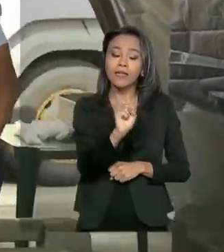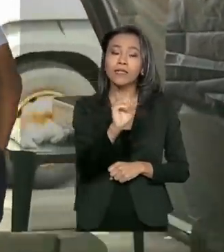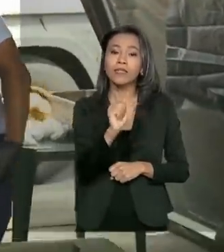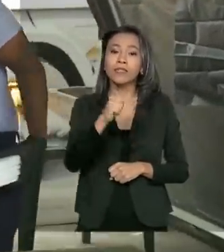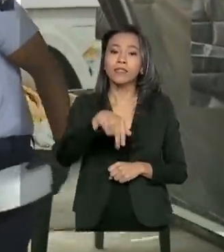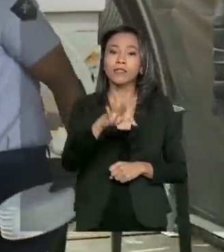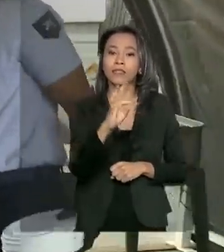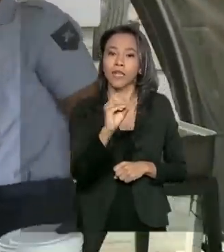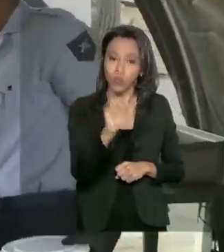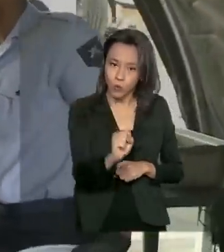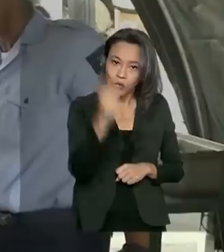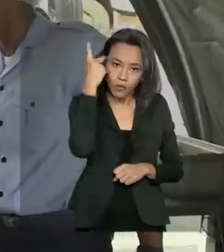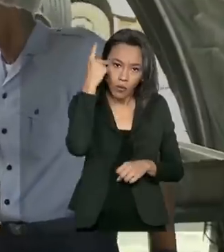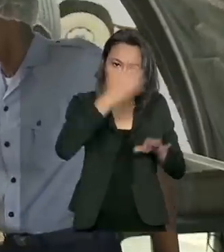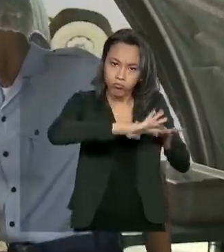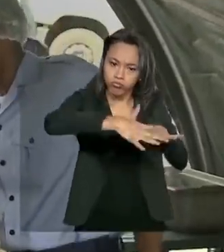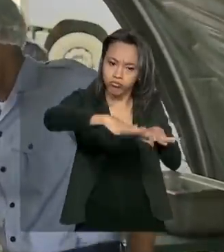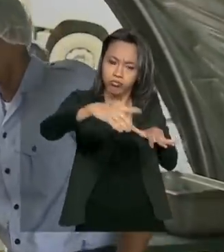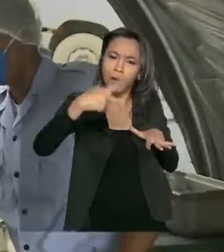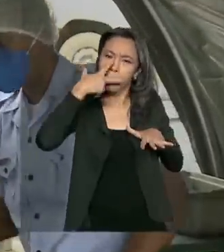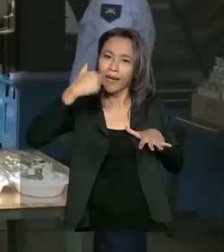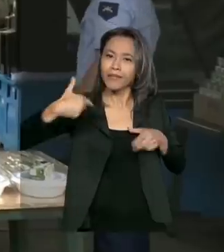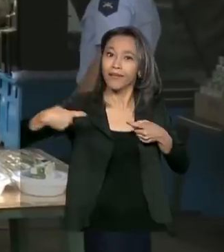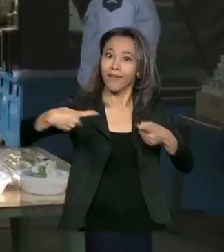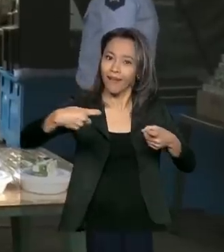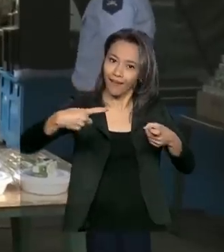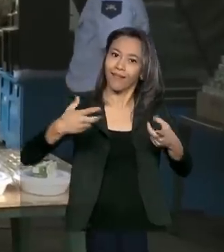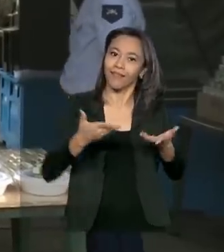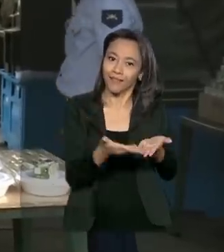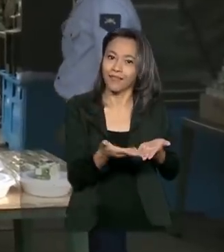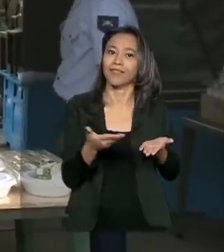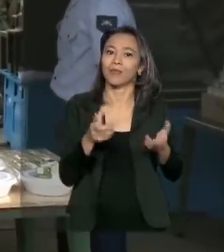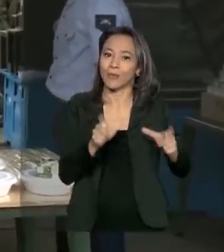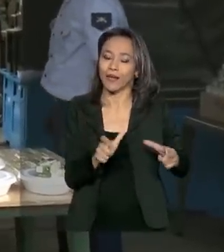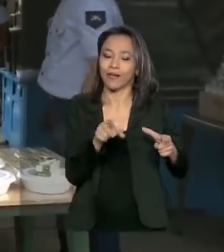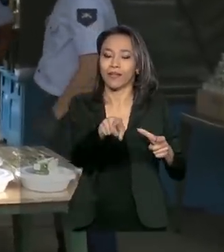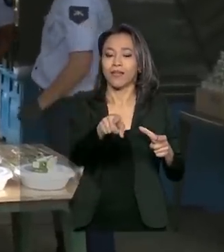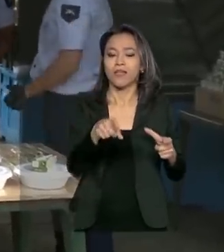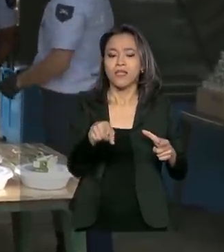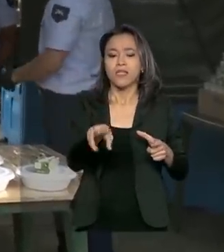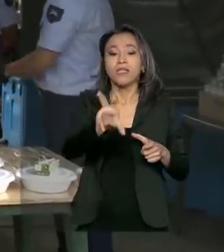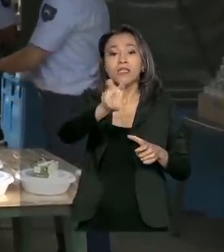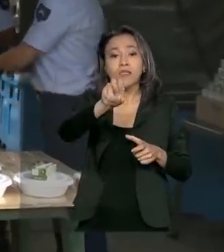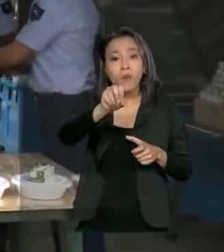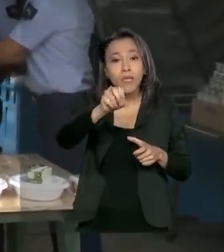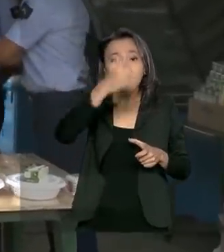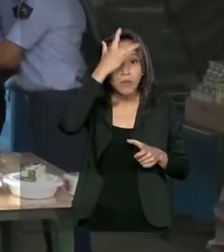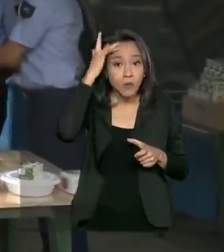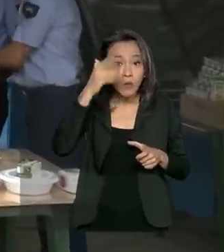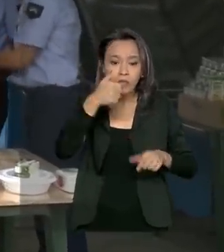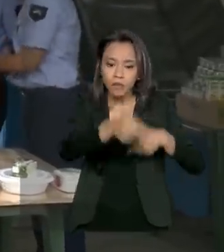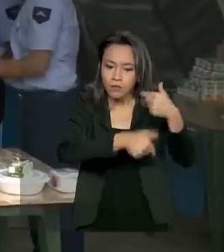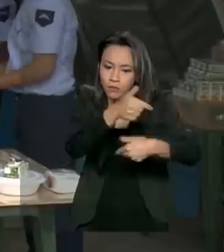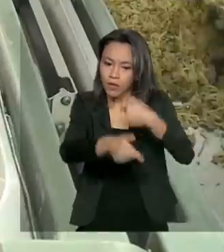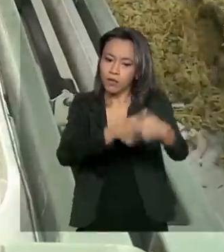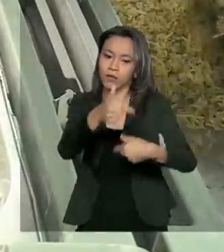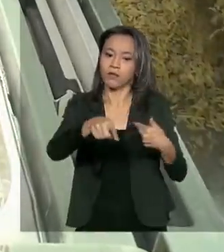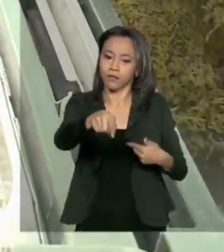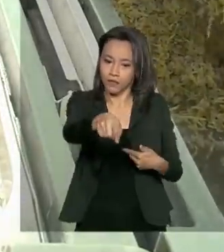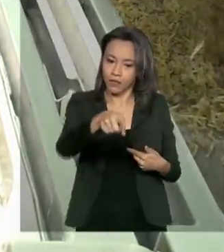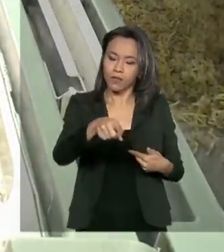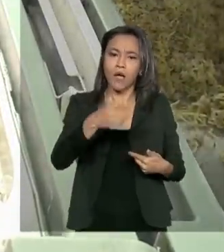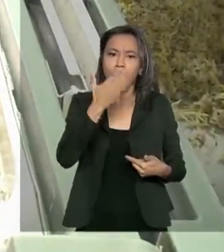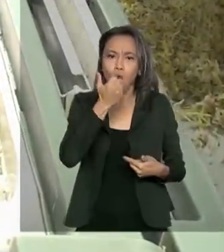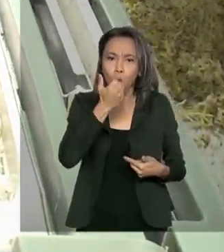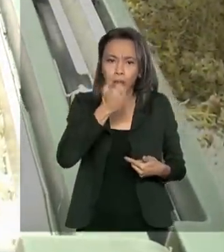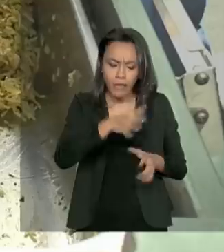levaríamos realmente para um fronte de combate. 50 militares da Força Aérea atuam na operação. A